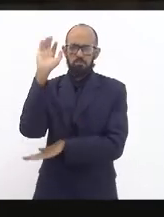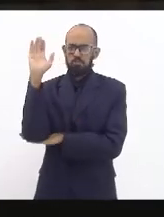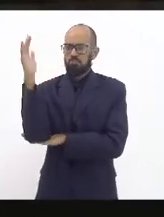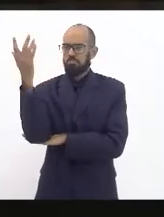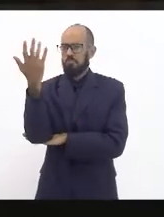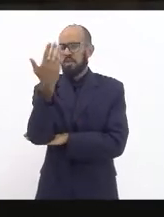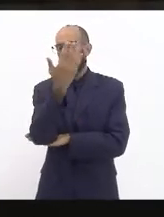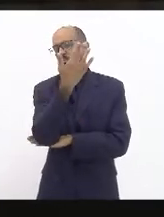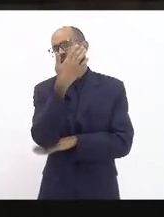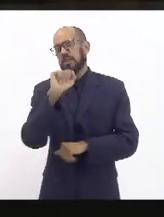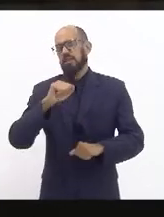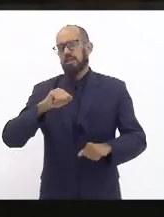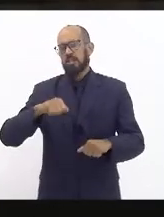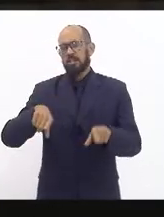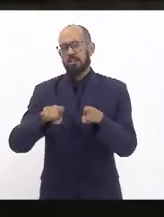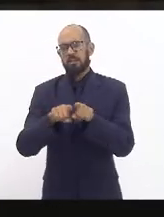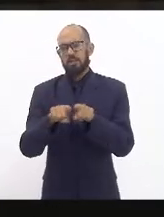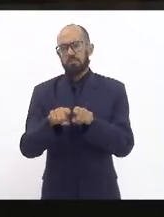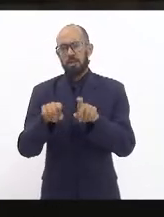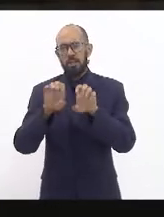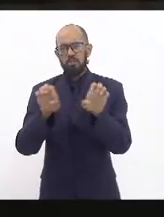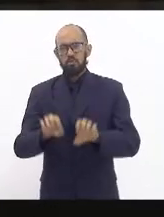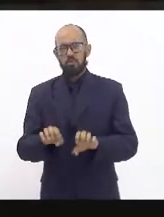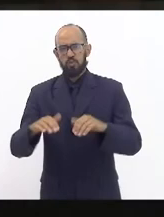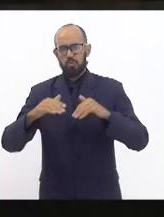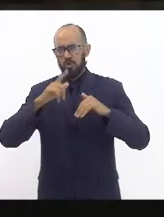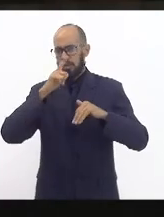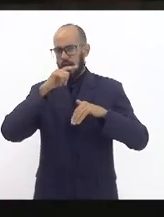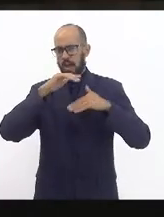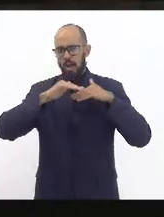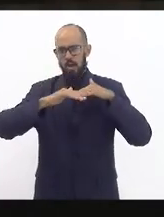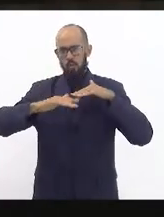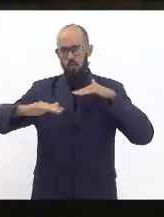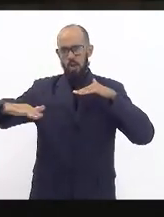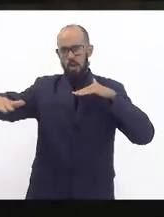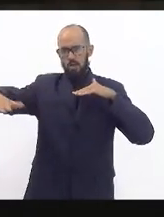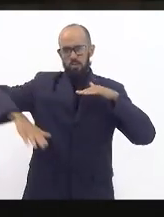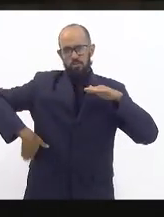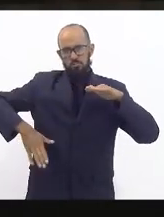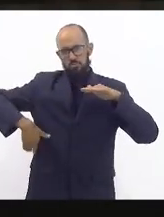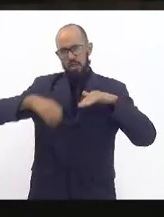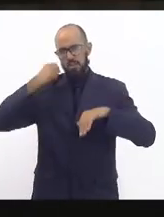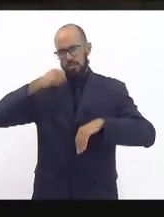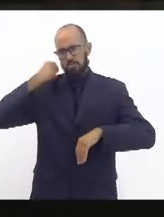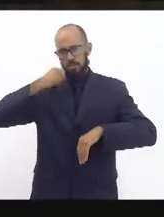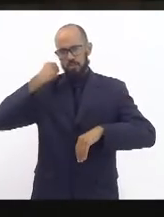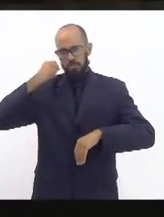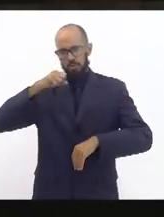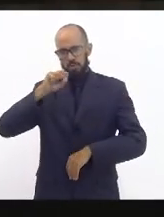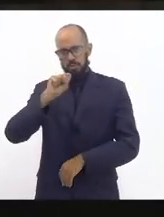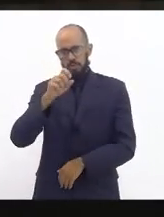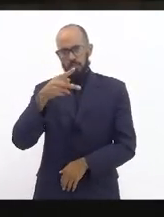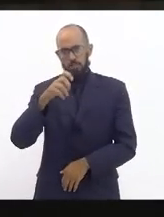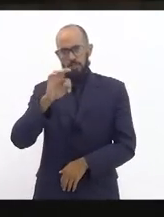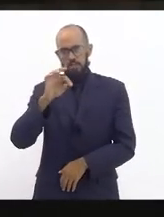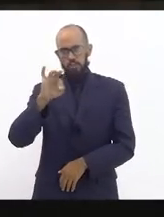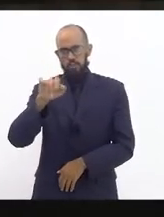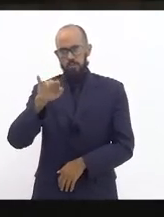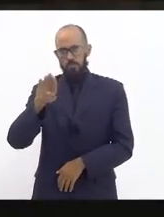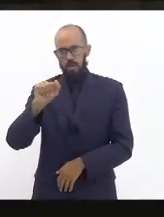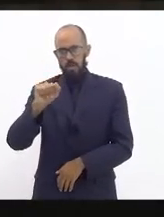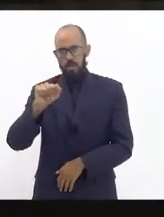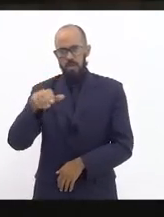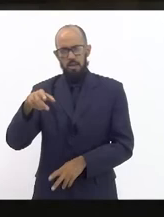além de estrutura de espelho d'água da Baía de Sepetida assim pode-se constatar que todas as ações são articuladas